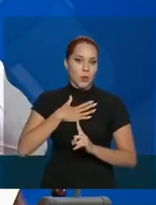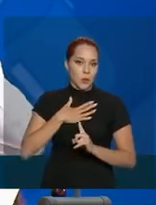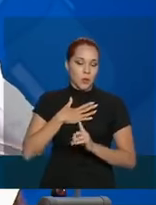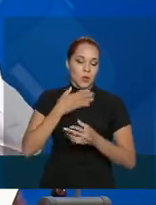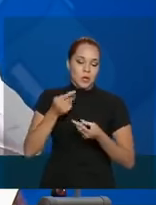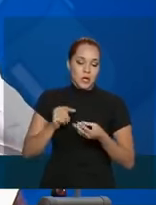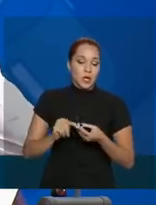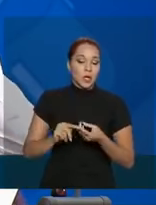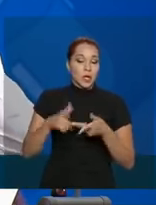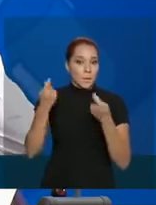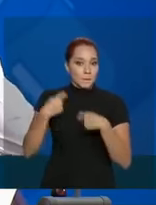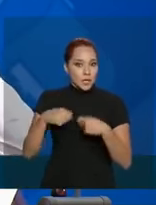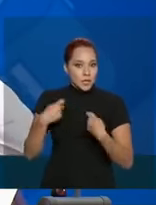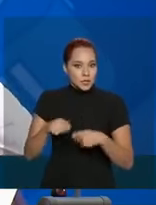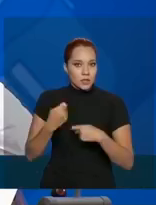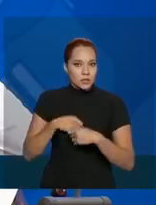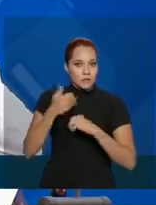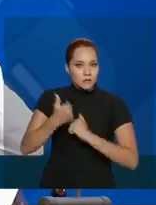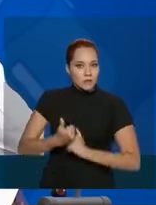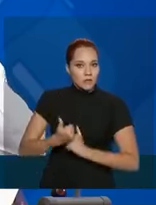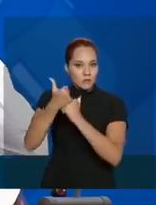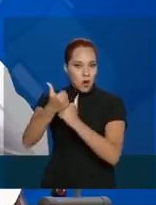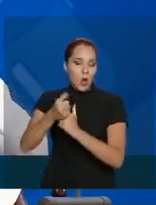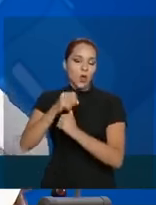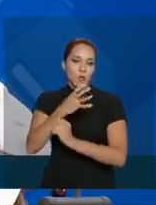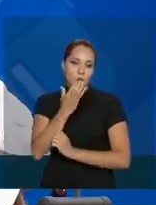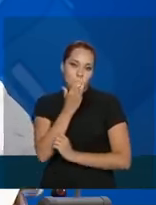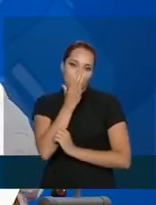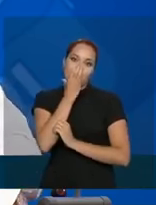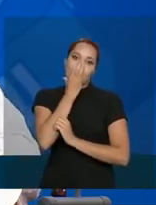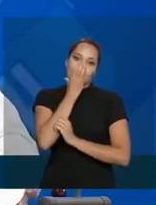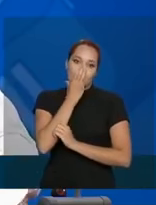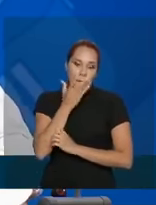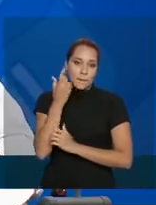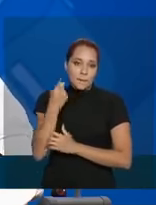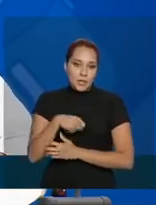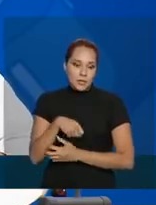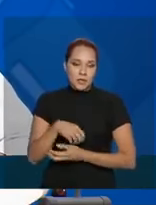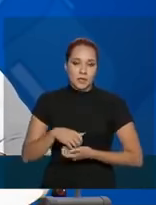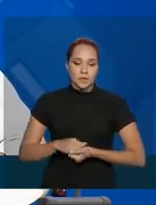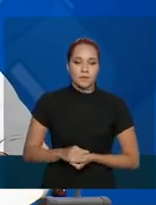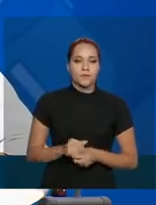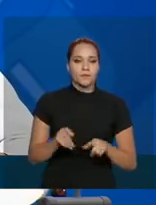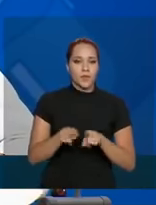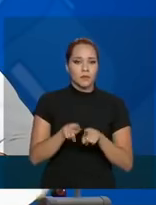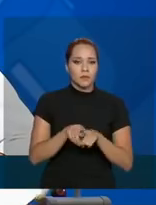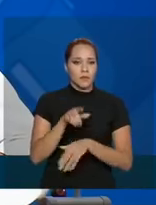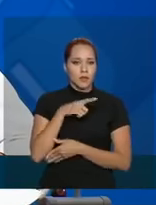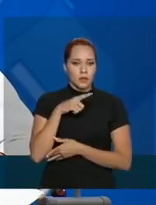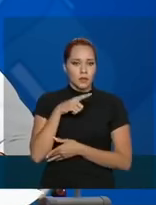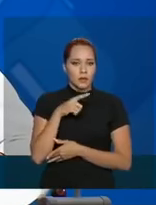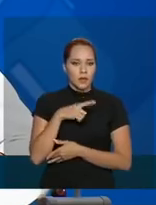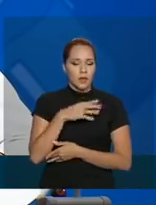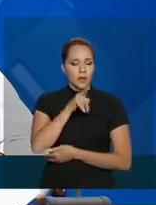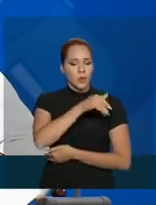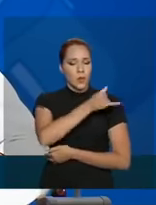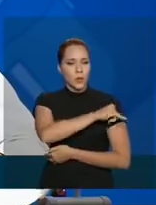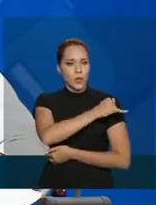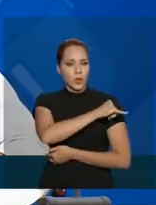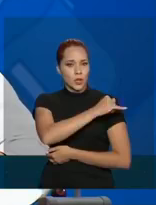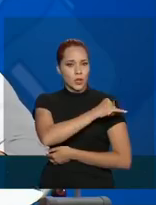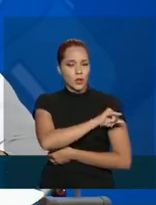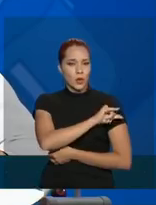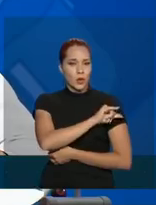e que precisam de suporte ventilatório. Nós temos habilitações no Rio de Janeiro,